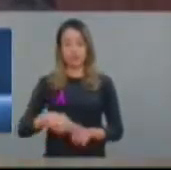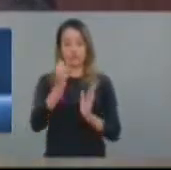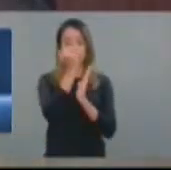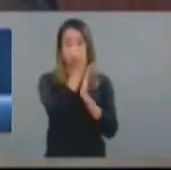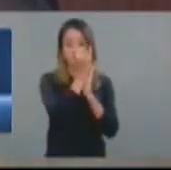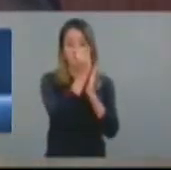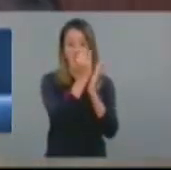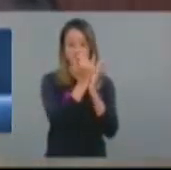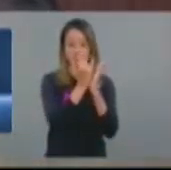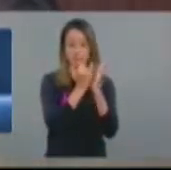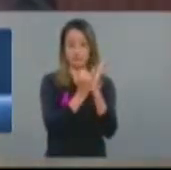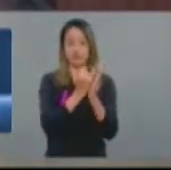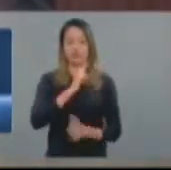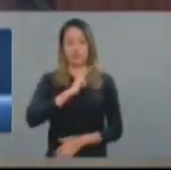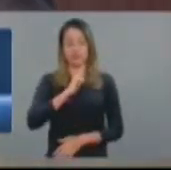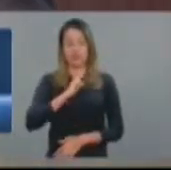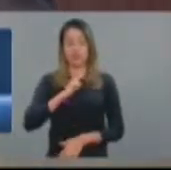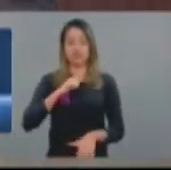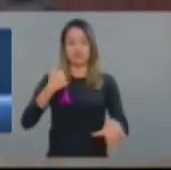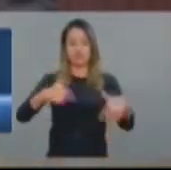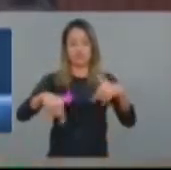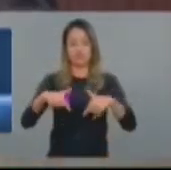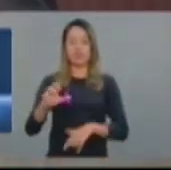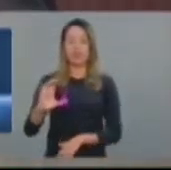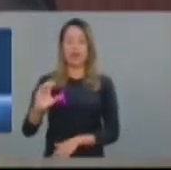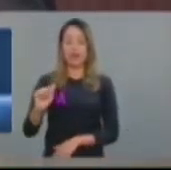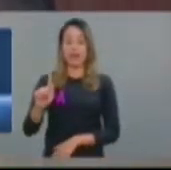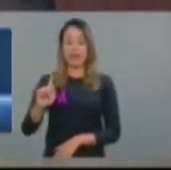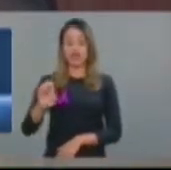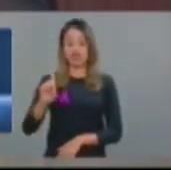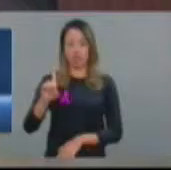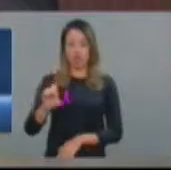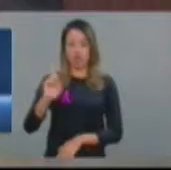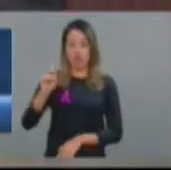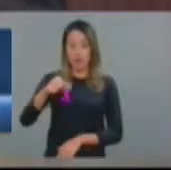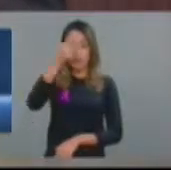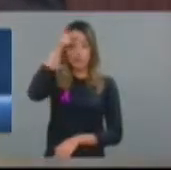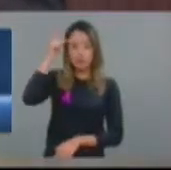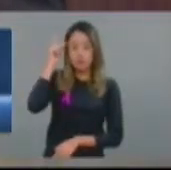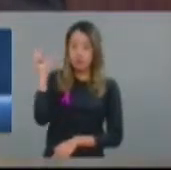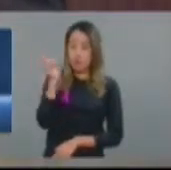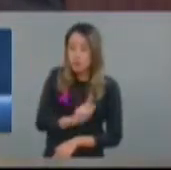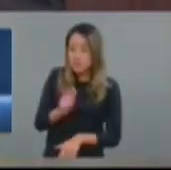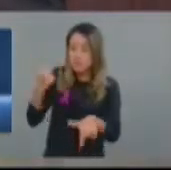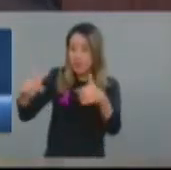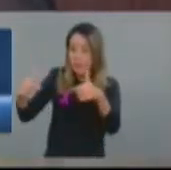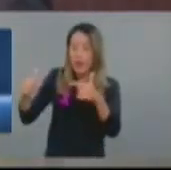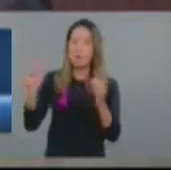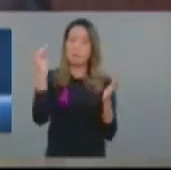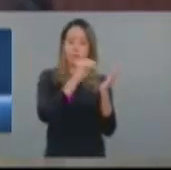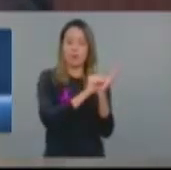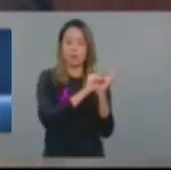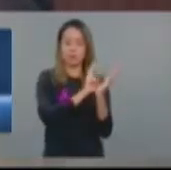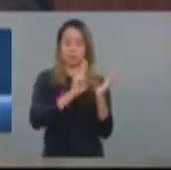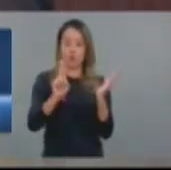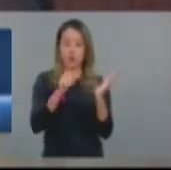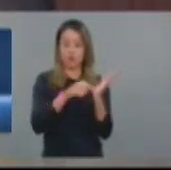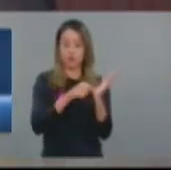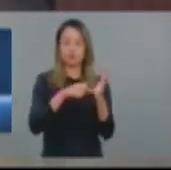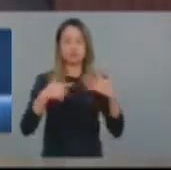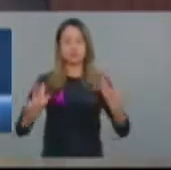Empregados e Desempregados, que é o CAGED. Em nível nacional, o Estado do Ceará aparece em segundo lugar.